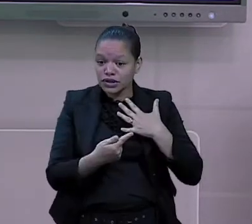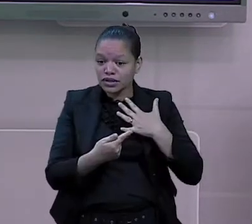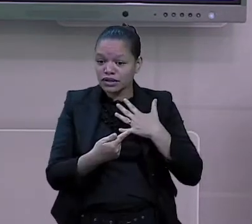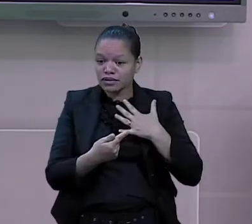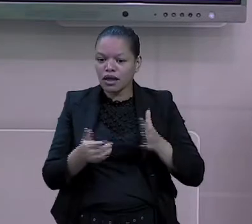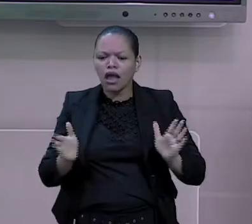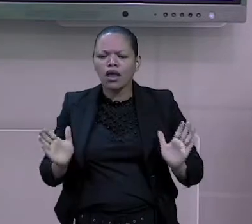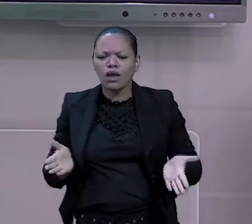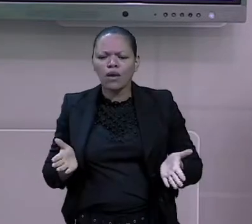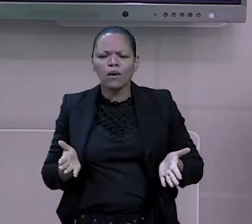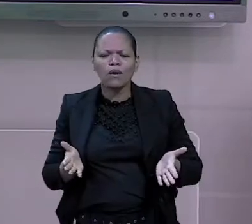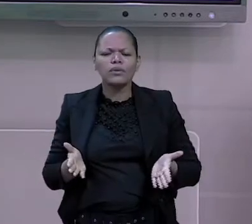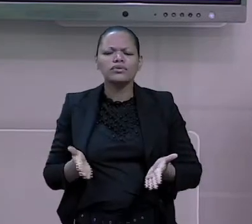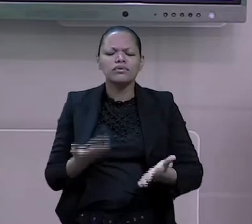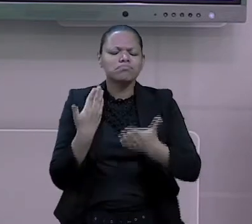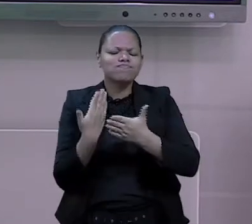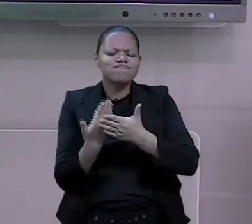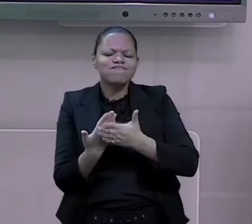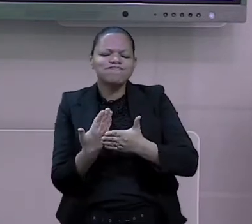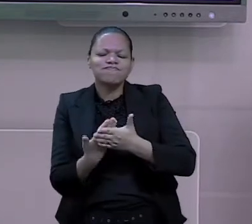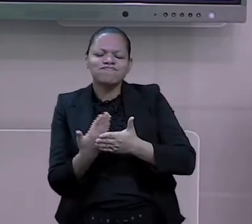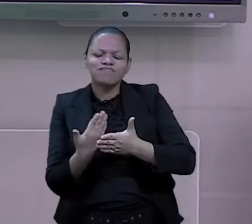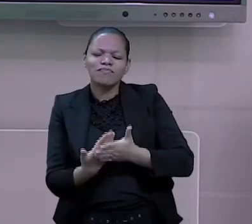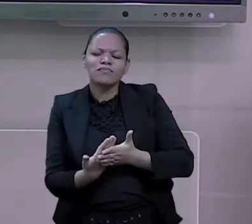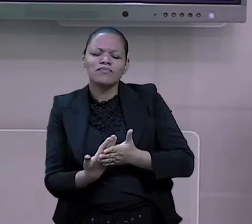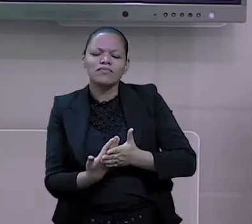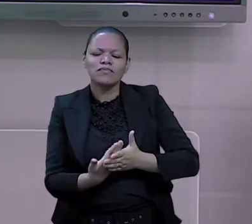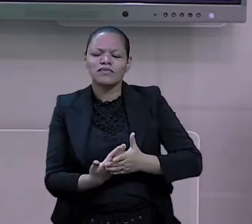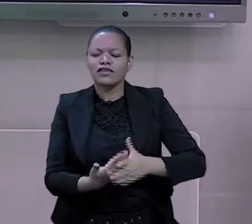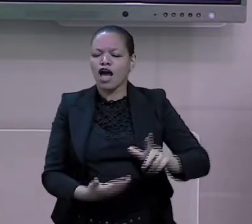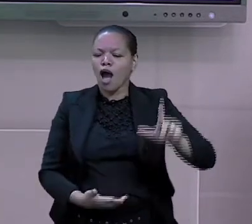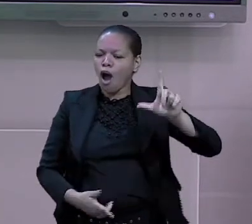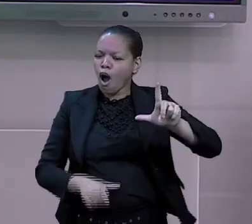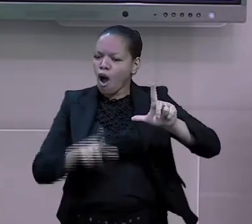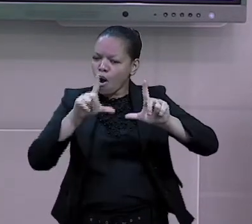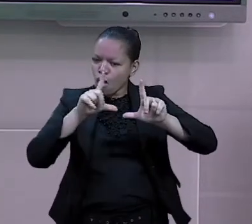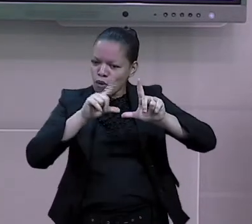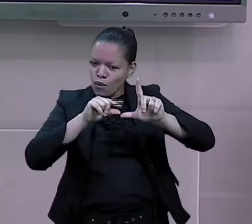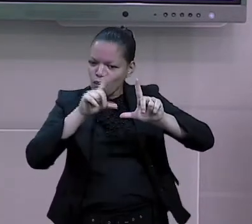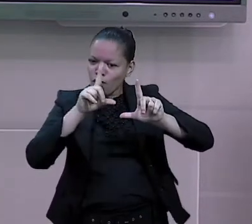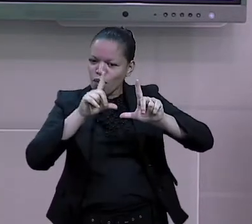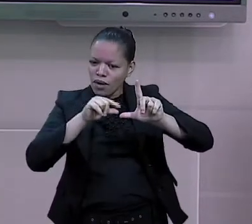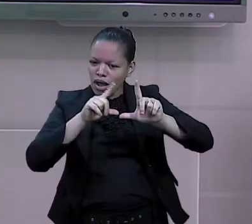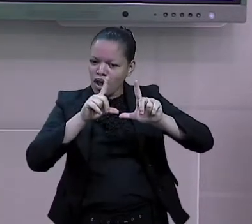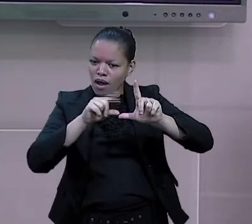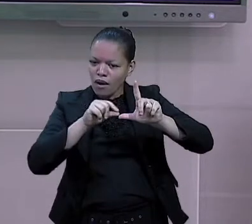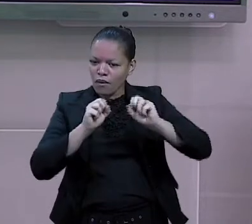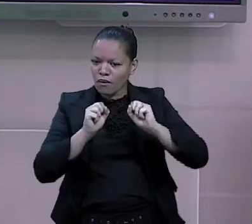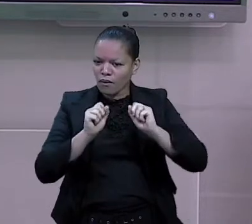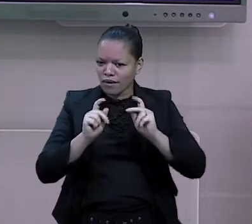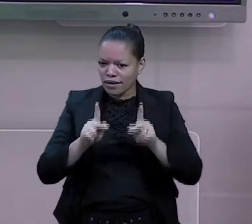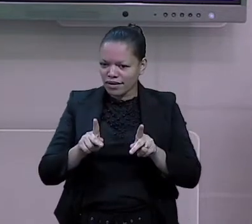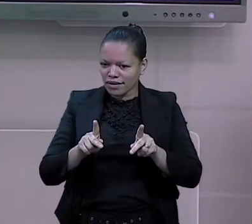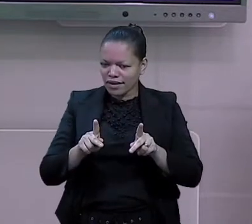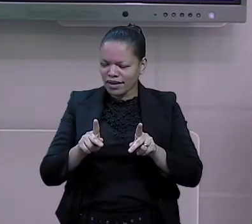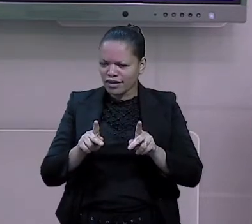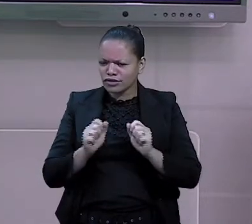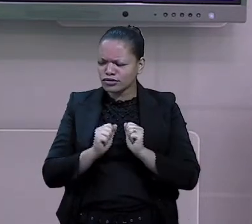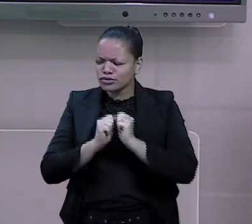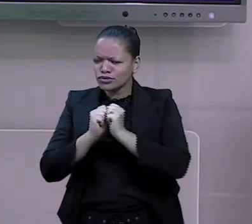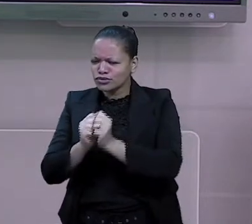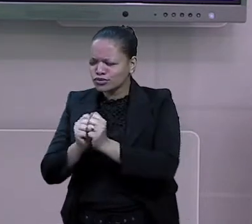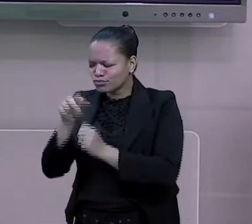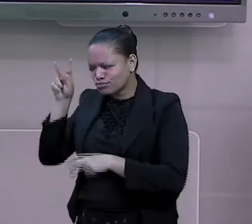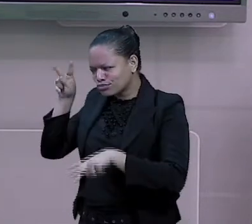aí curiosos, mas vamos à nossa leitura de hoje. Vamos lá? Vamos ler junto comigo,